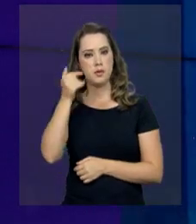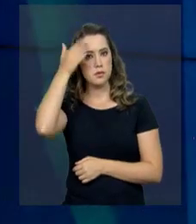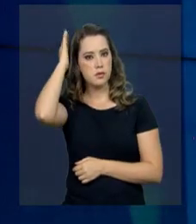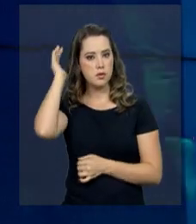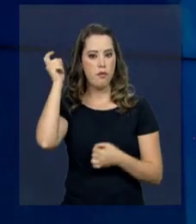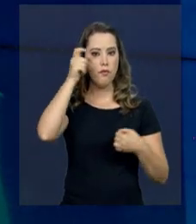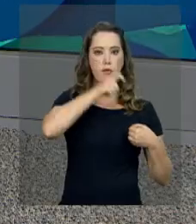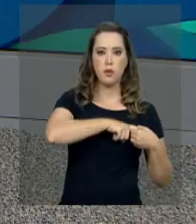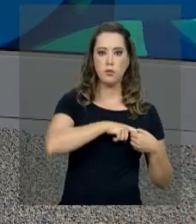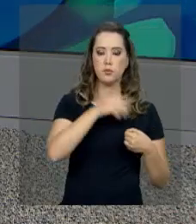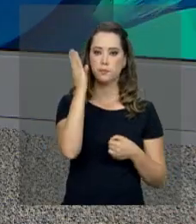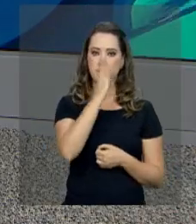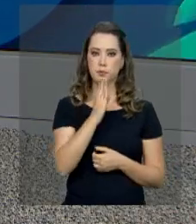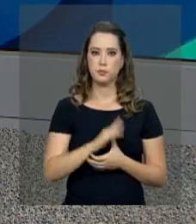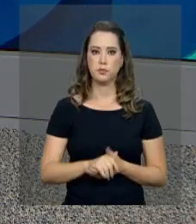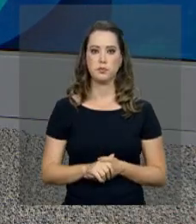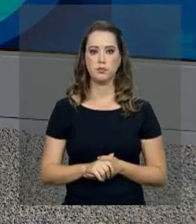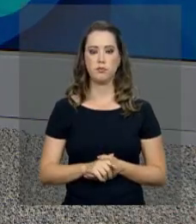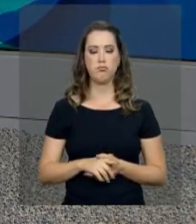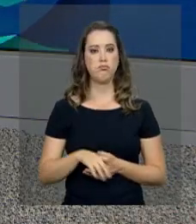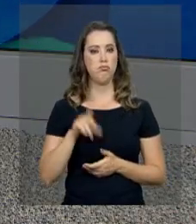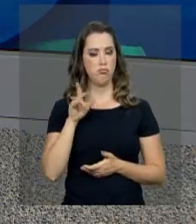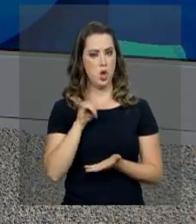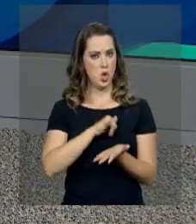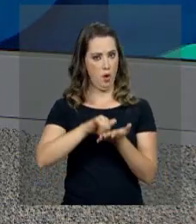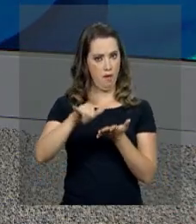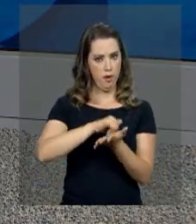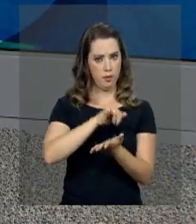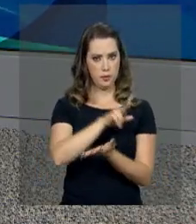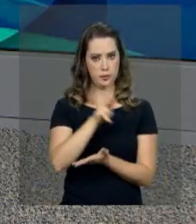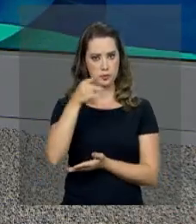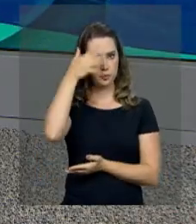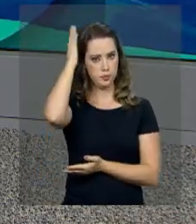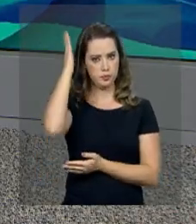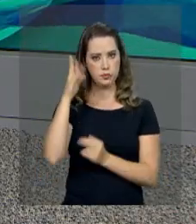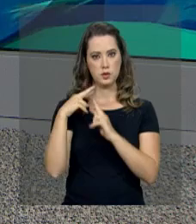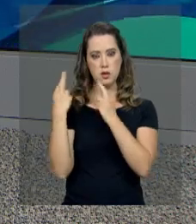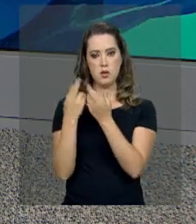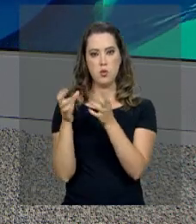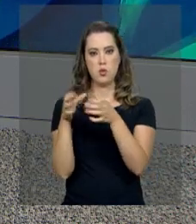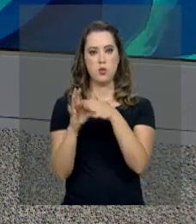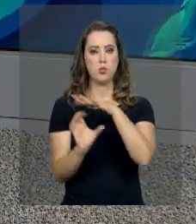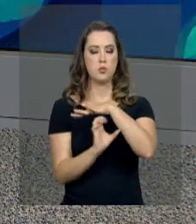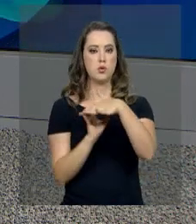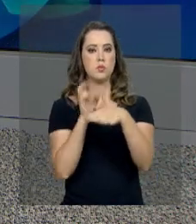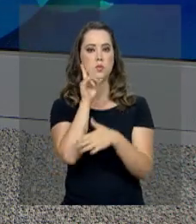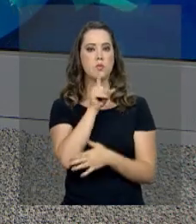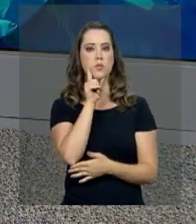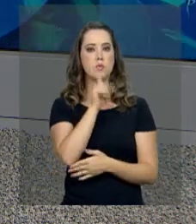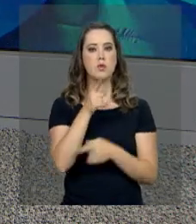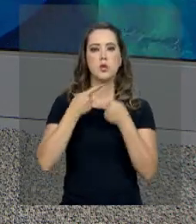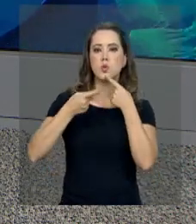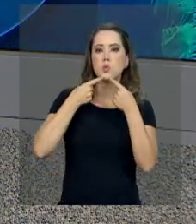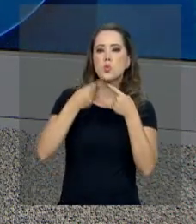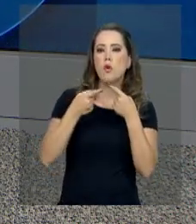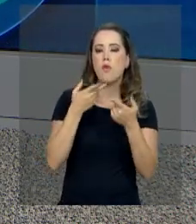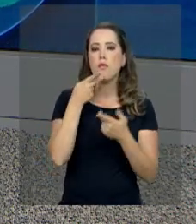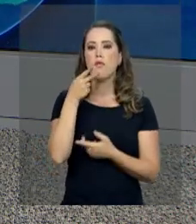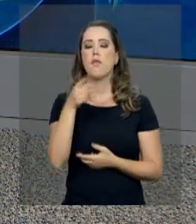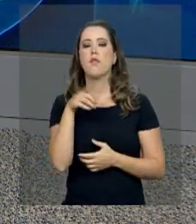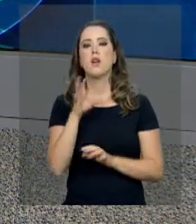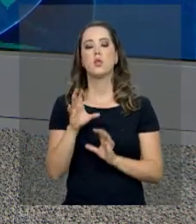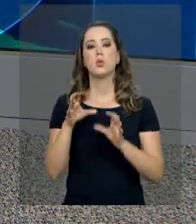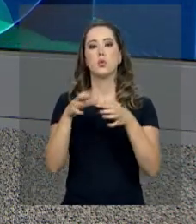ao Brasil. Em Nova Iorque, Michel Temer se reuniu hoje com empresários americanos. Em discurso na Câmara